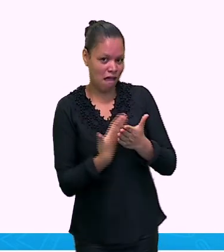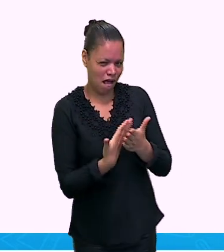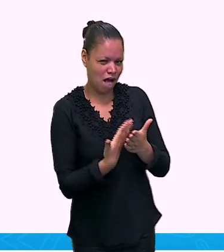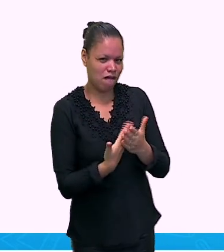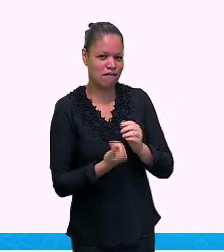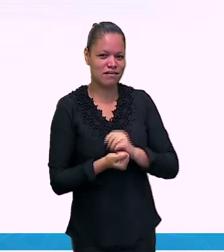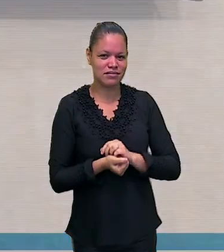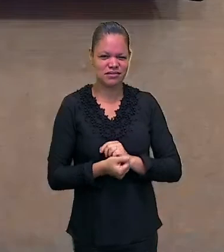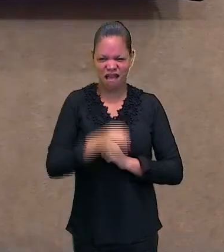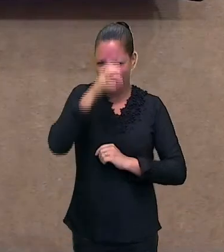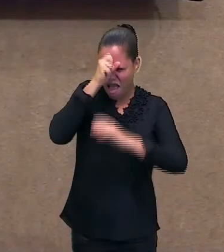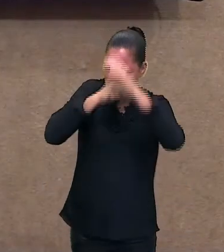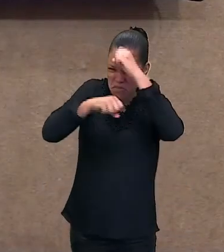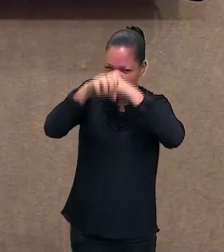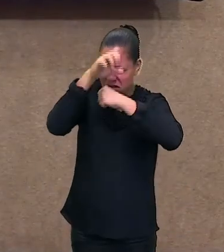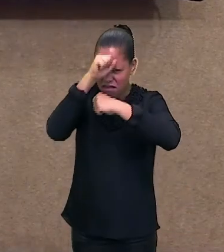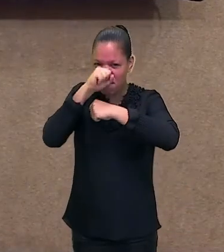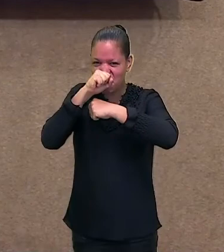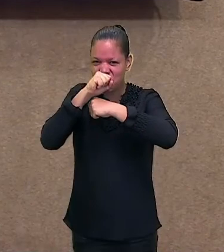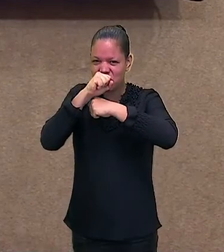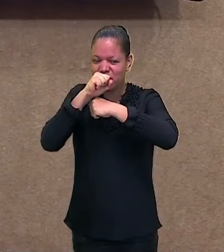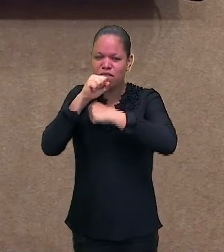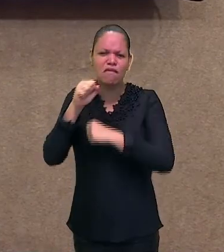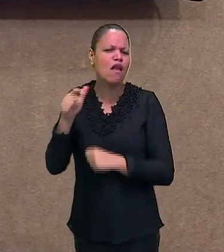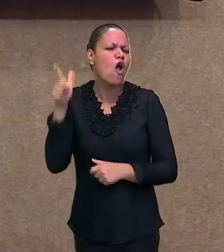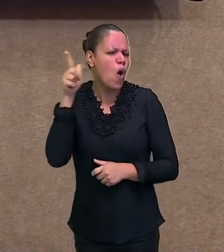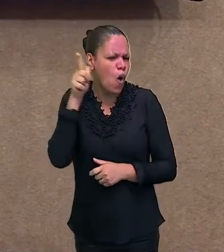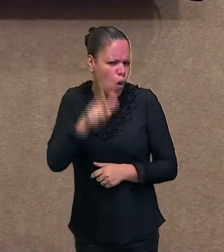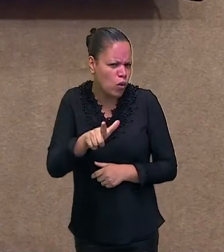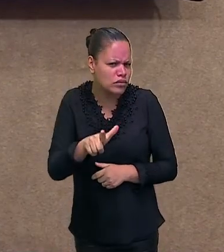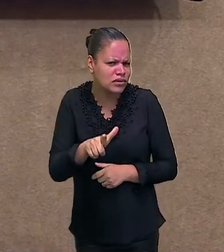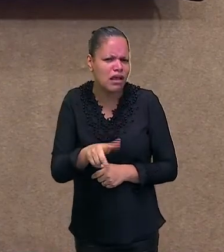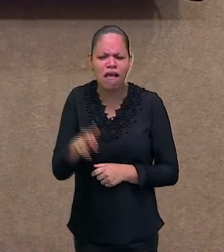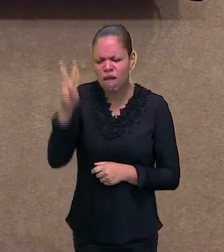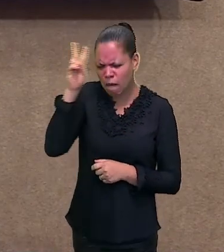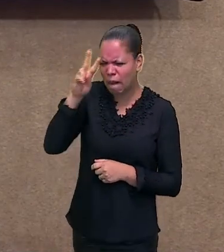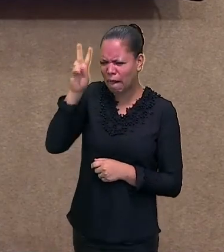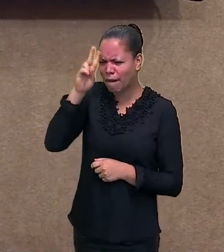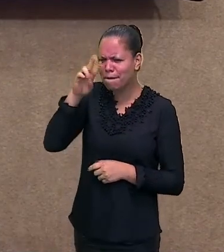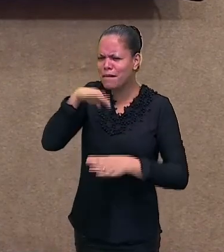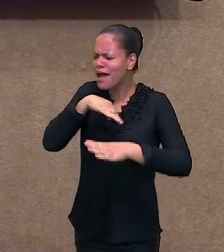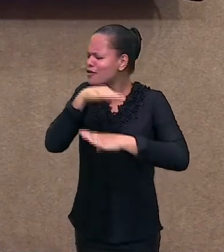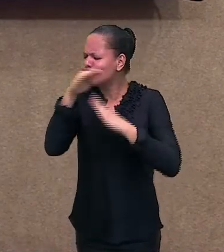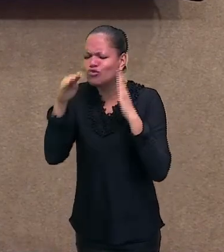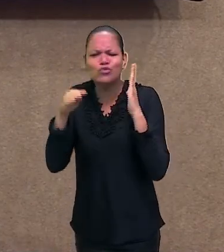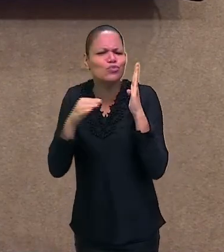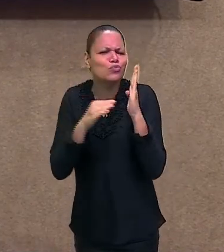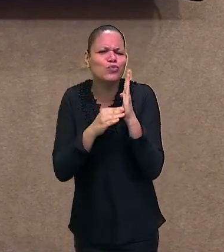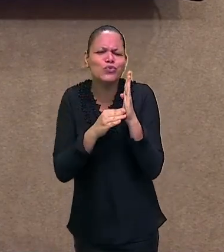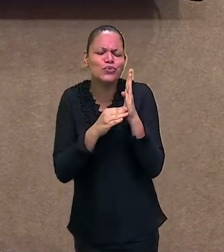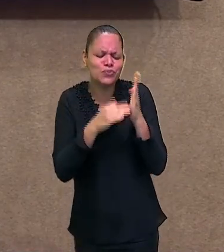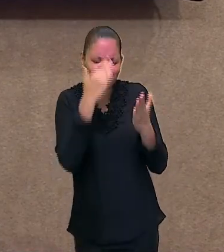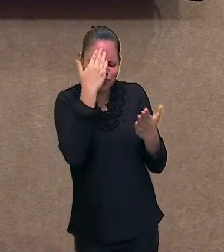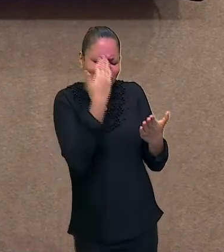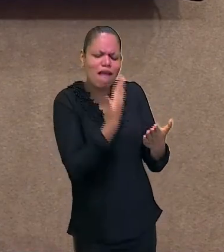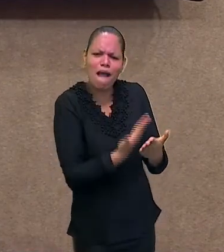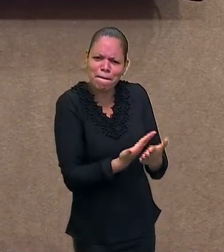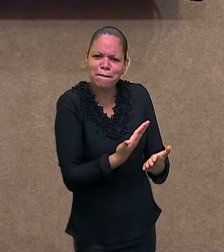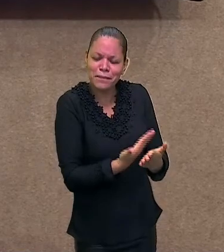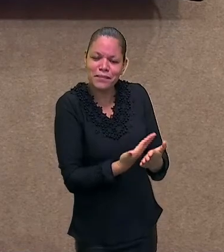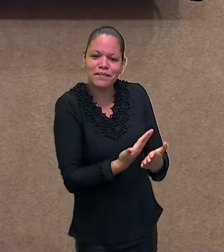Aprenderam? Conseguiram fazer uma retrospectiva aí de tudo que a gente aprendeu nas outras aulas, das aulas da plataforma?